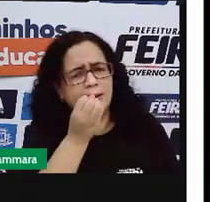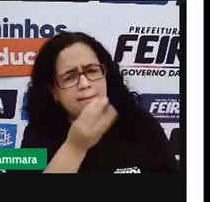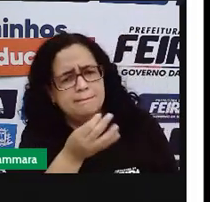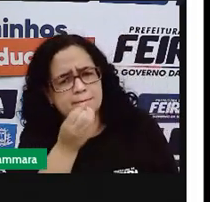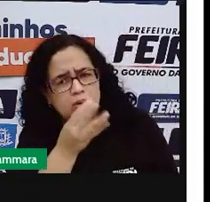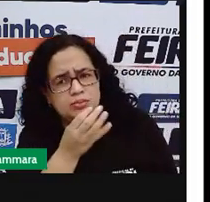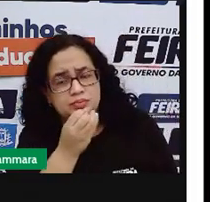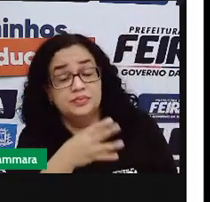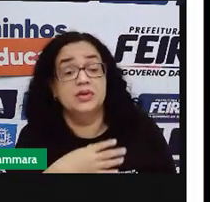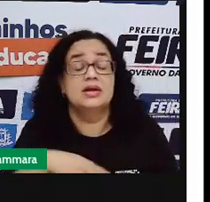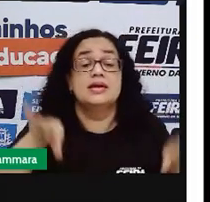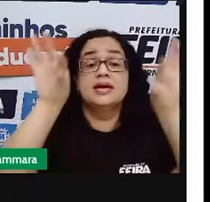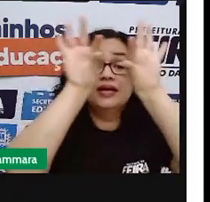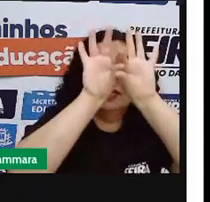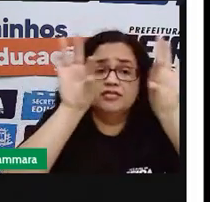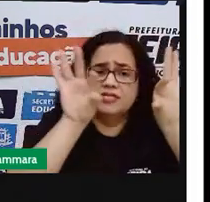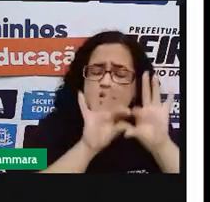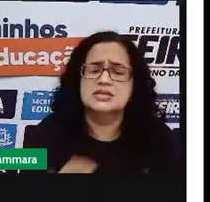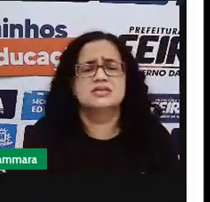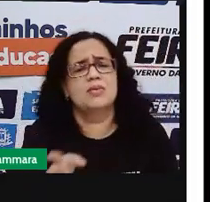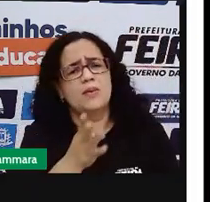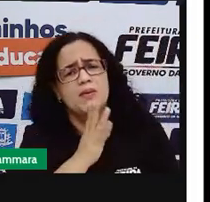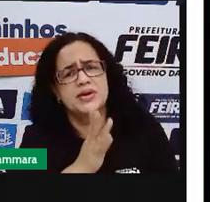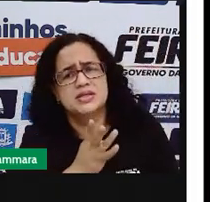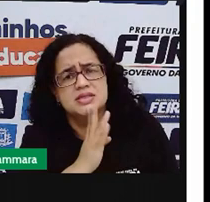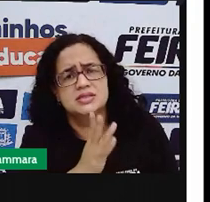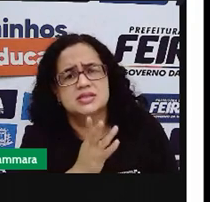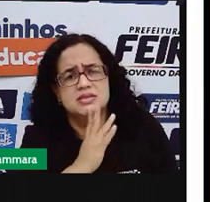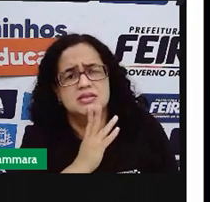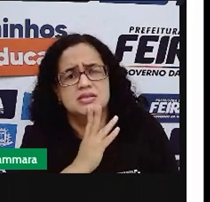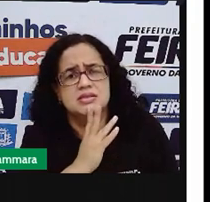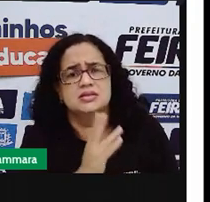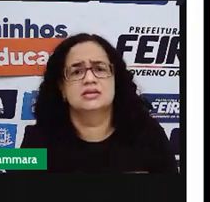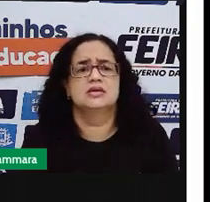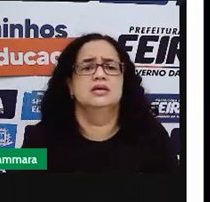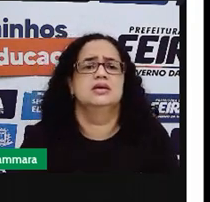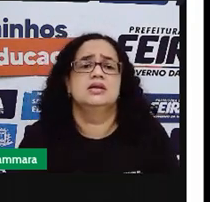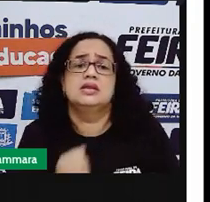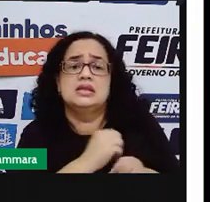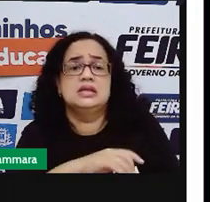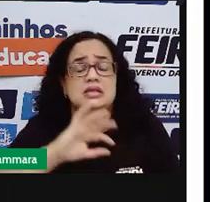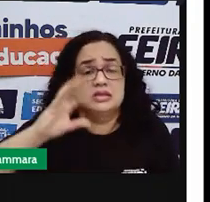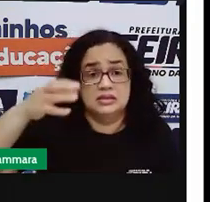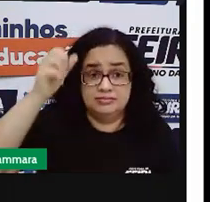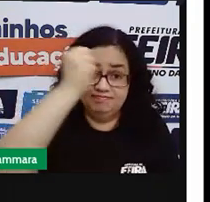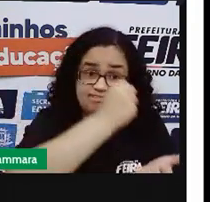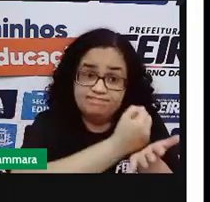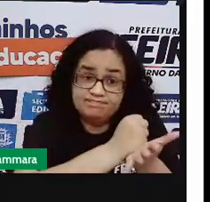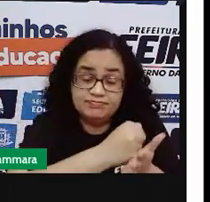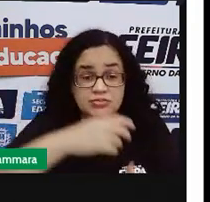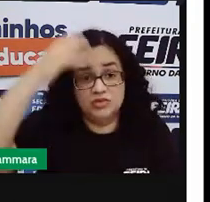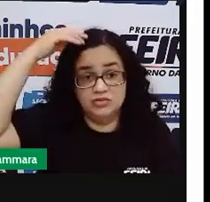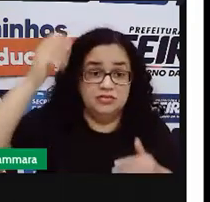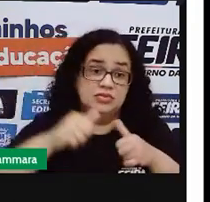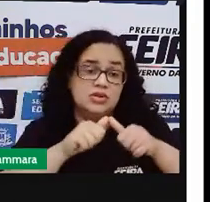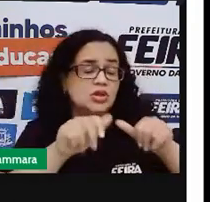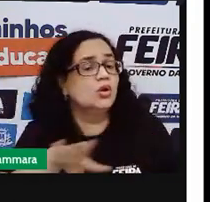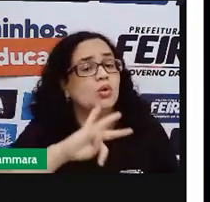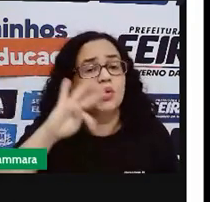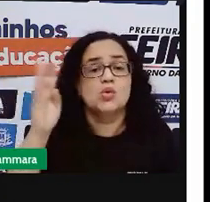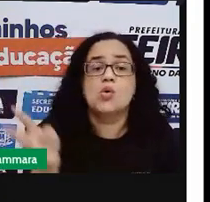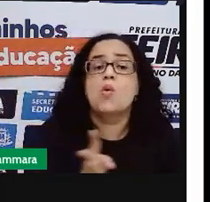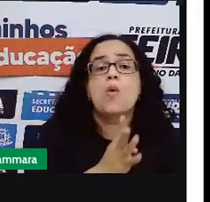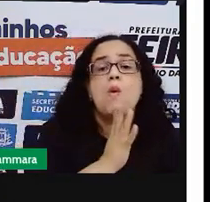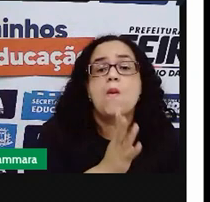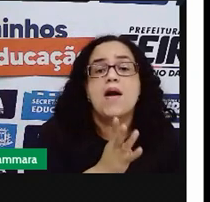Essa frase é muito conhecida. Isso se tornou a marca registrada. Todo mundo conhece essa